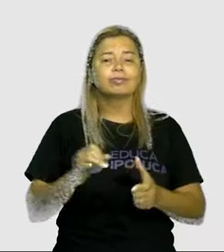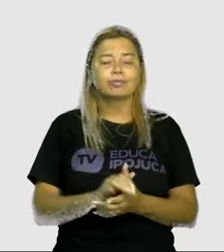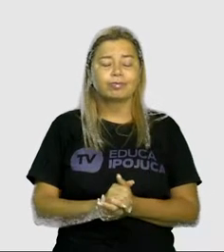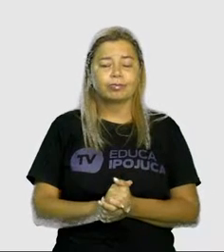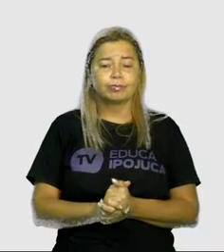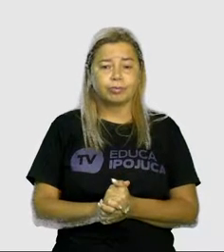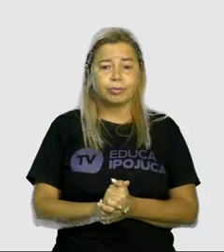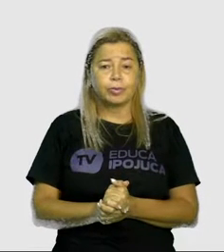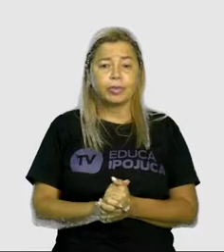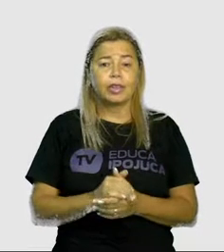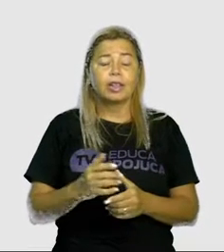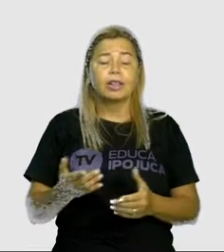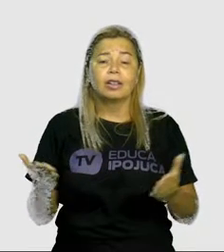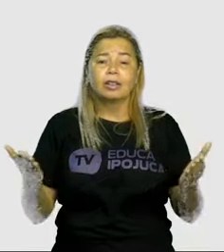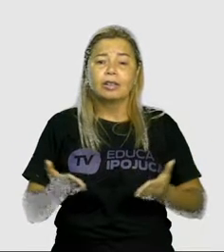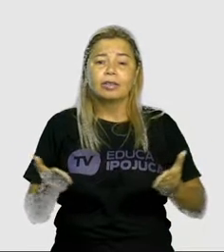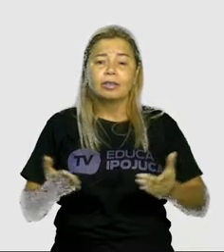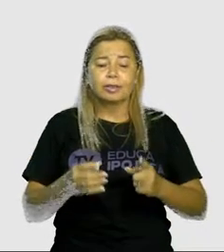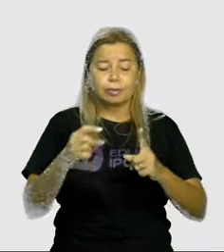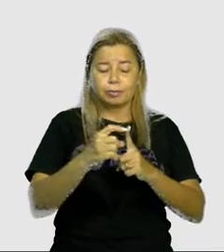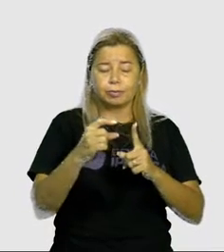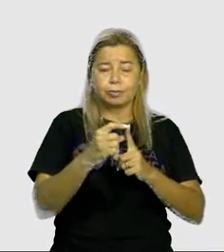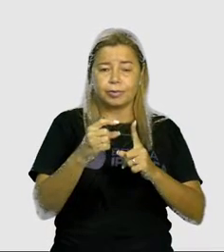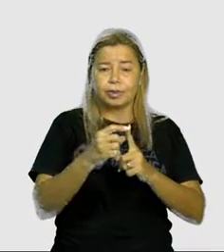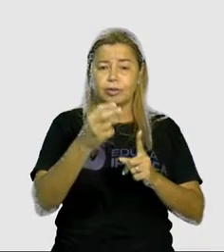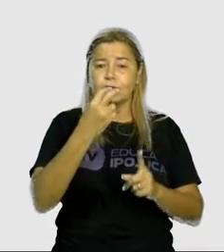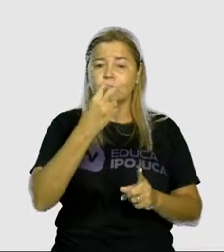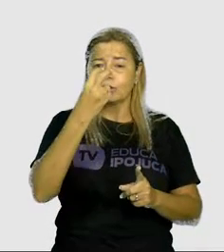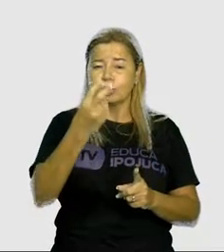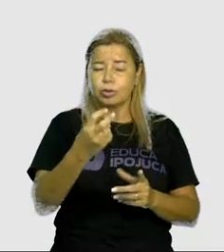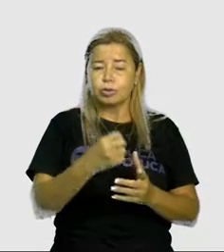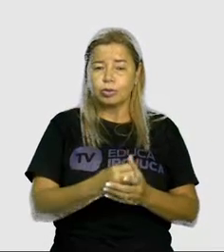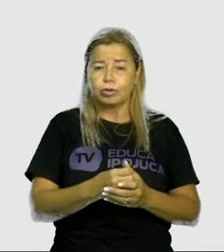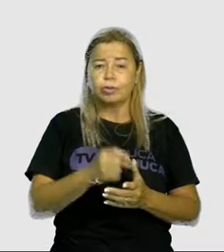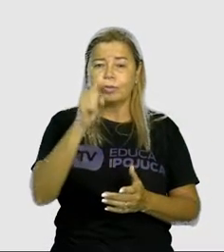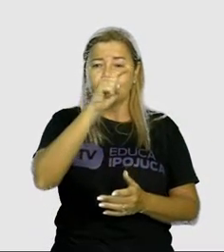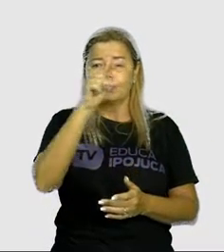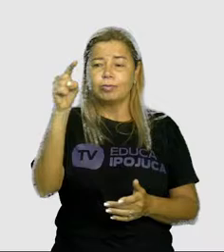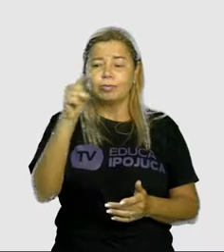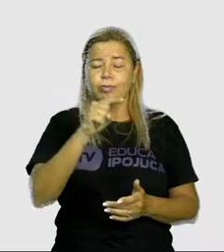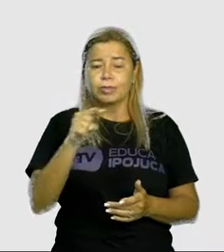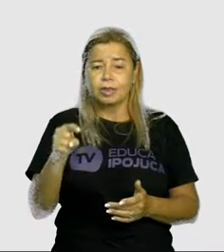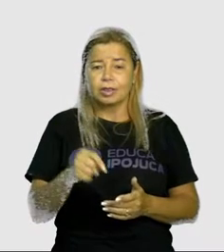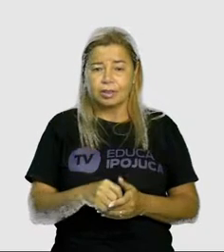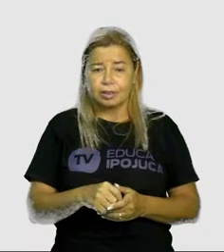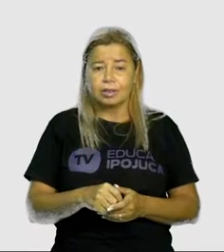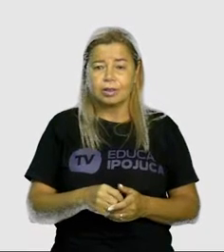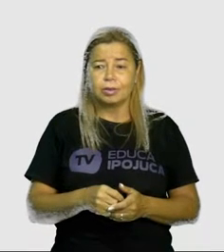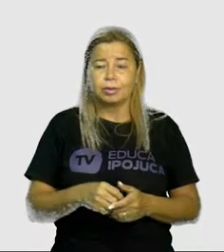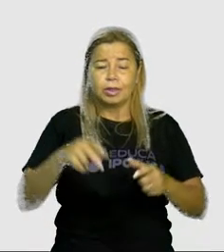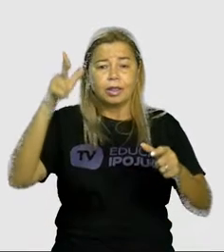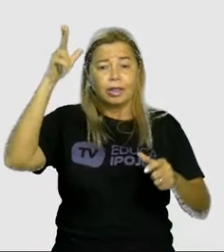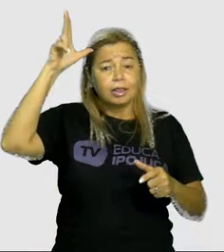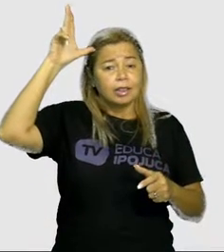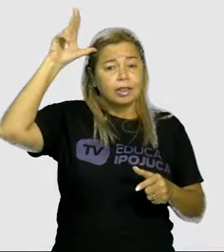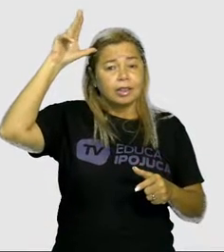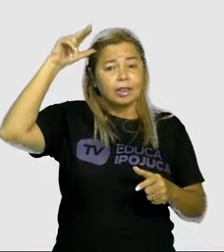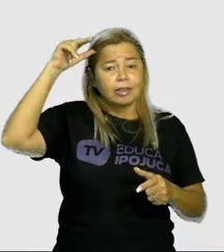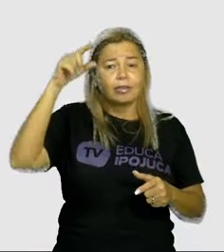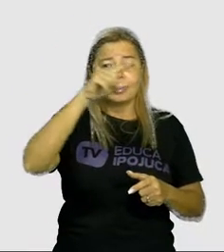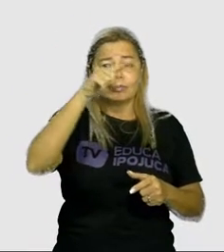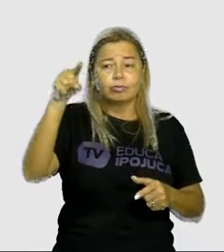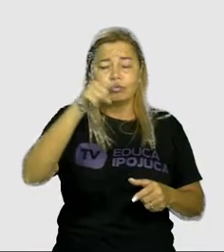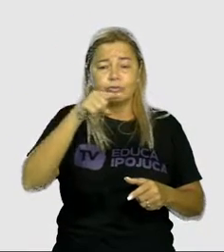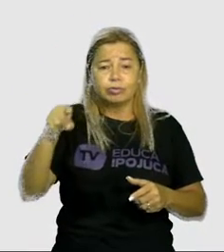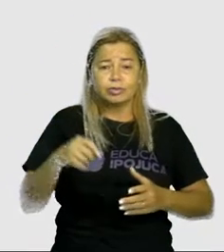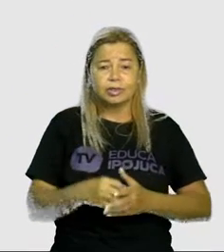Aqui palavras com o som de Z. Zebra, casa, exercício. Muita criança ainda